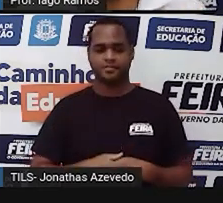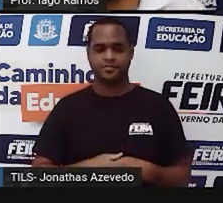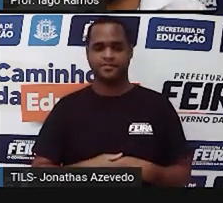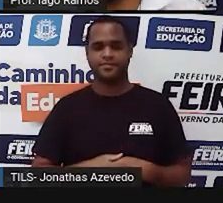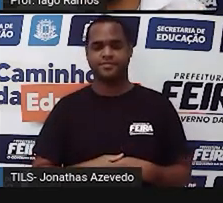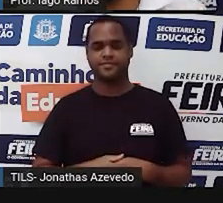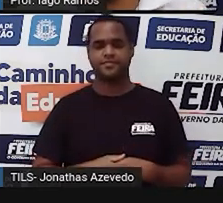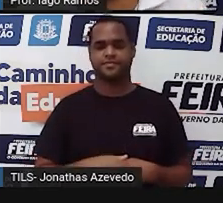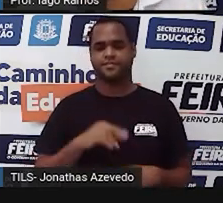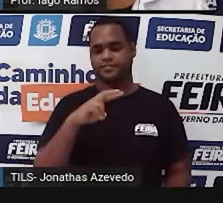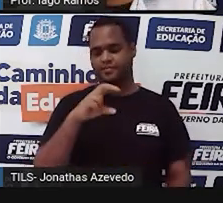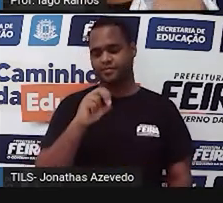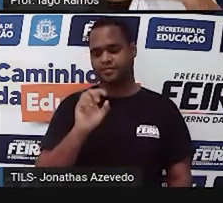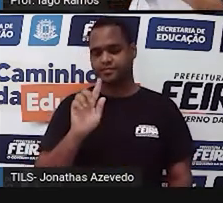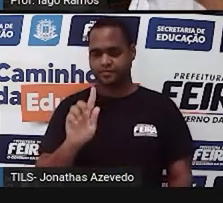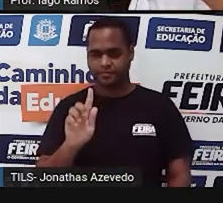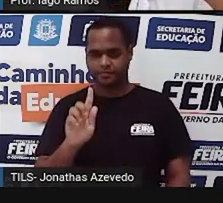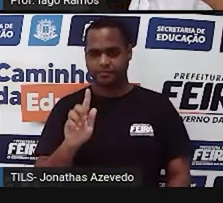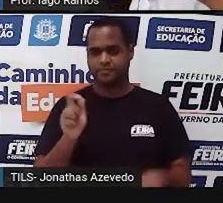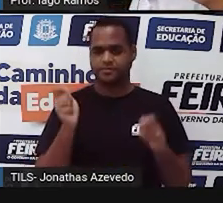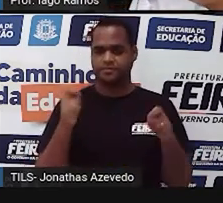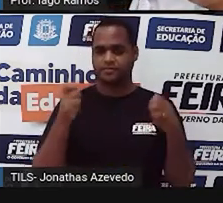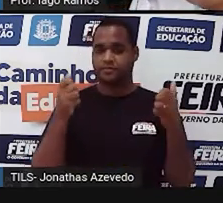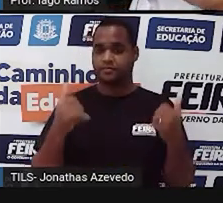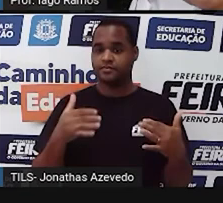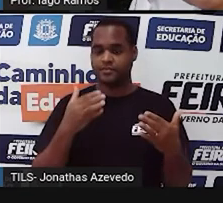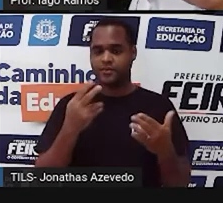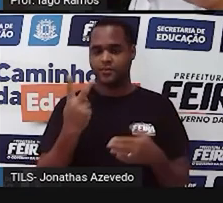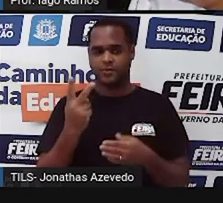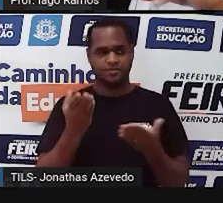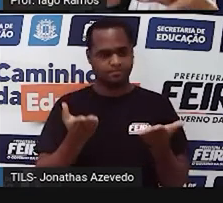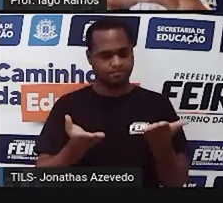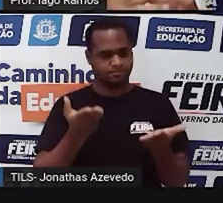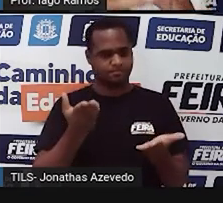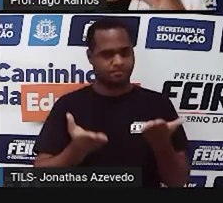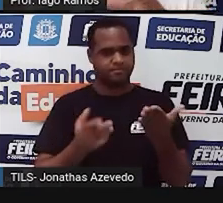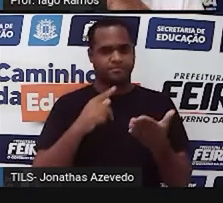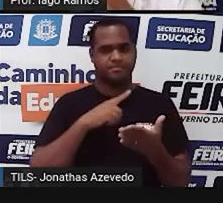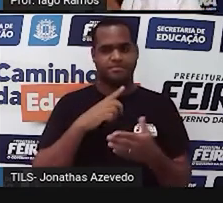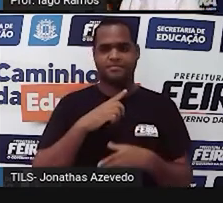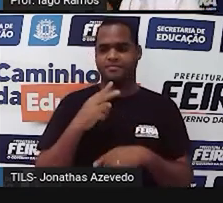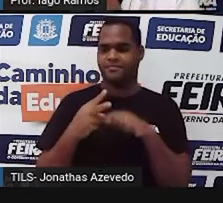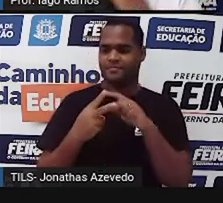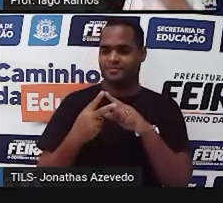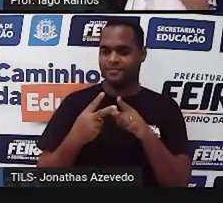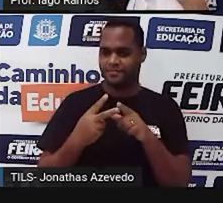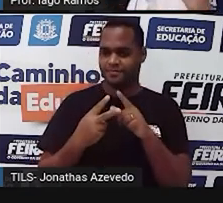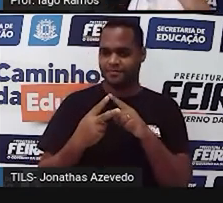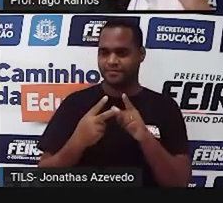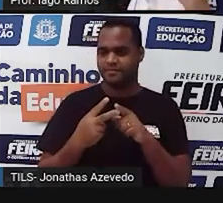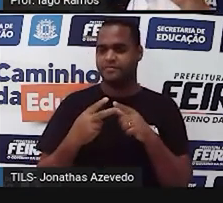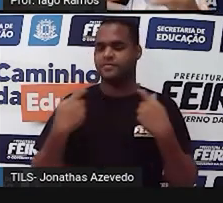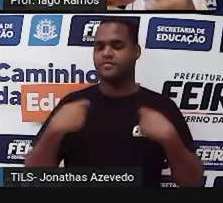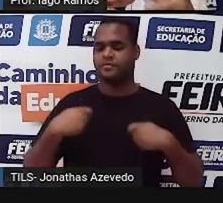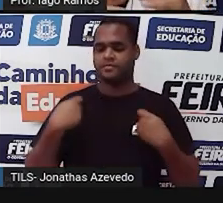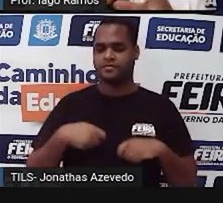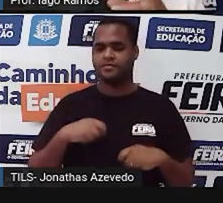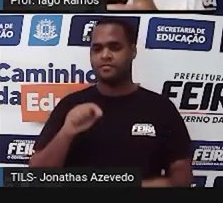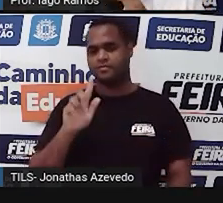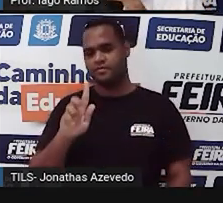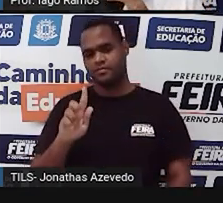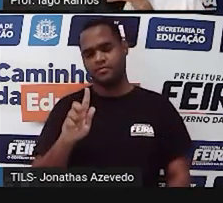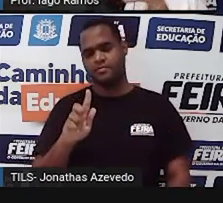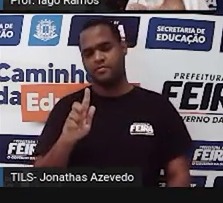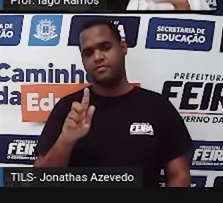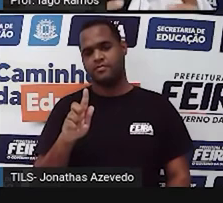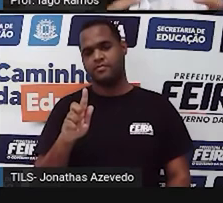ter que ter 50. Porque os dois estão equilibrados, os dois precisam ter grama, os dois pratos precisam ter 100